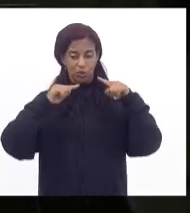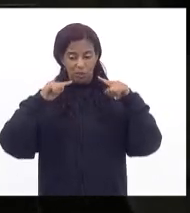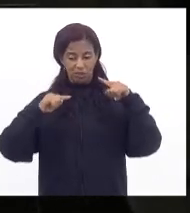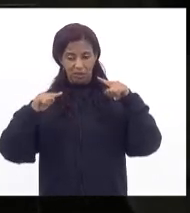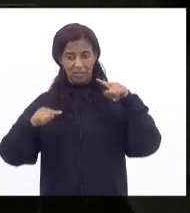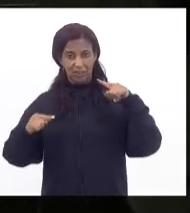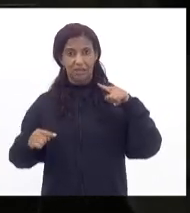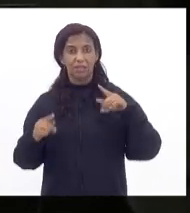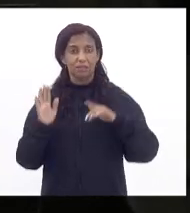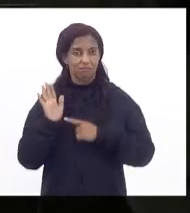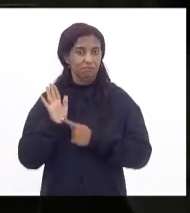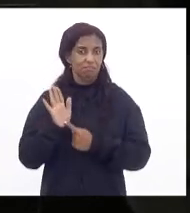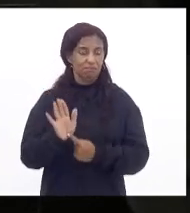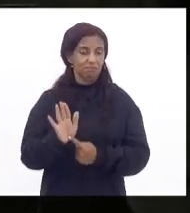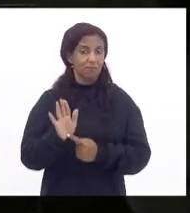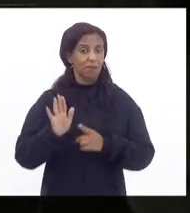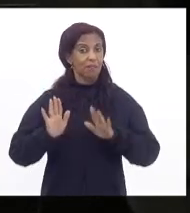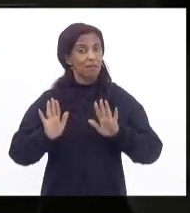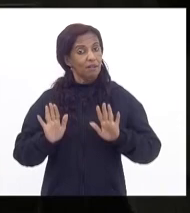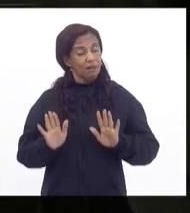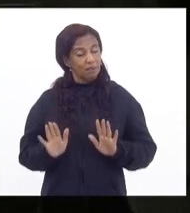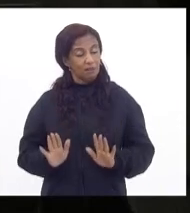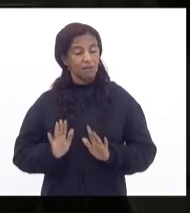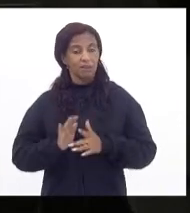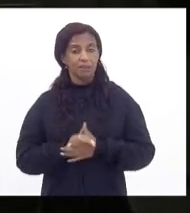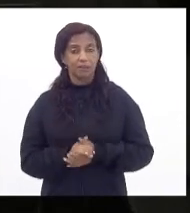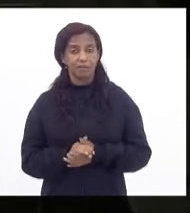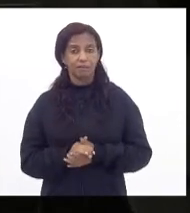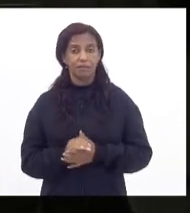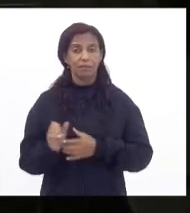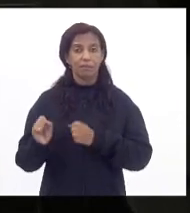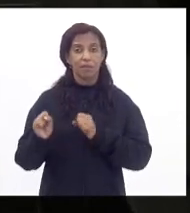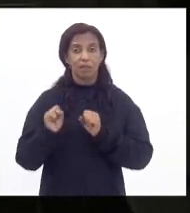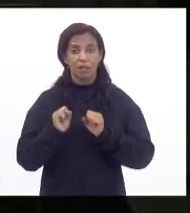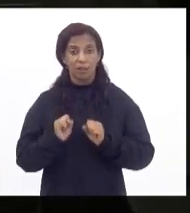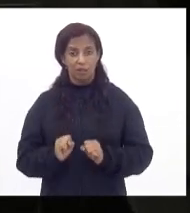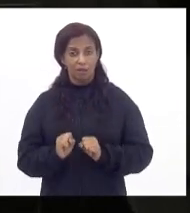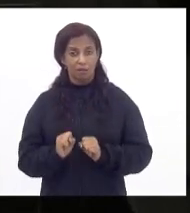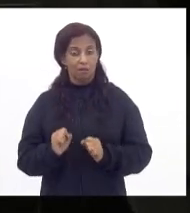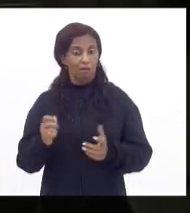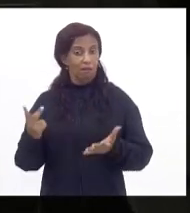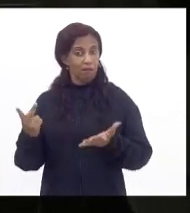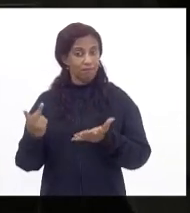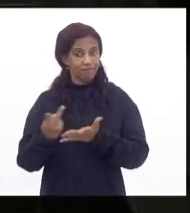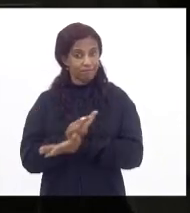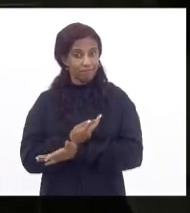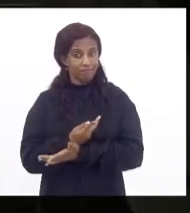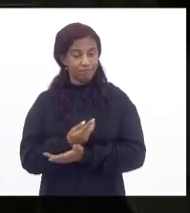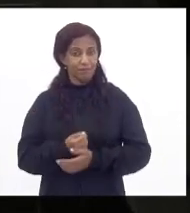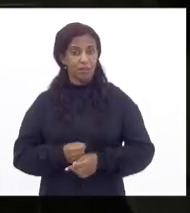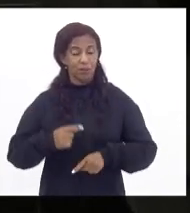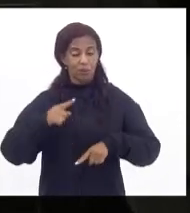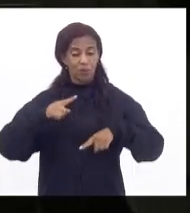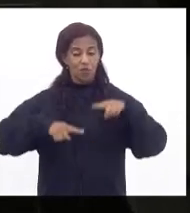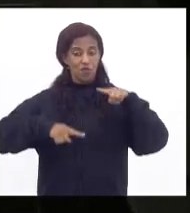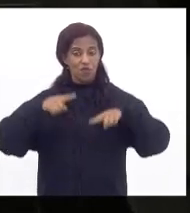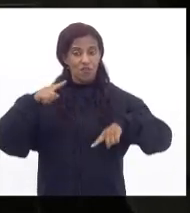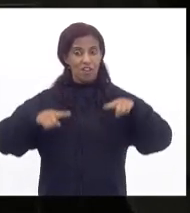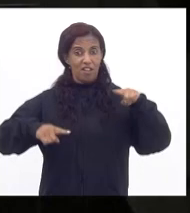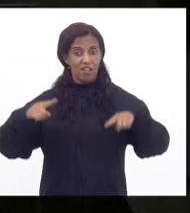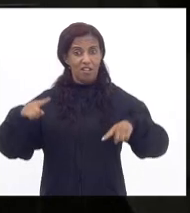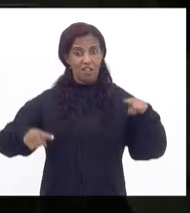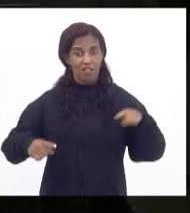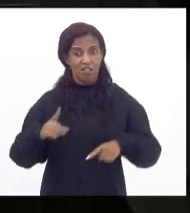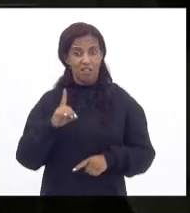isso mas podemos ser surpreendidos com uma variante da delta